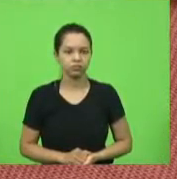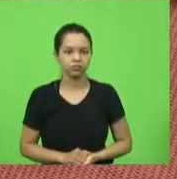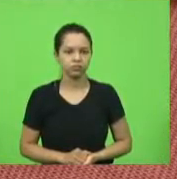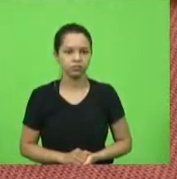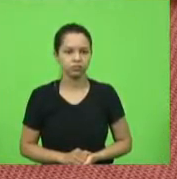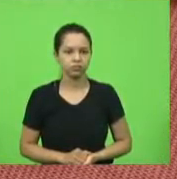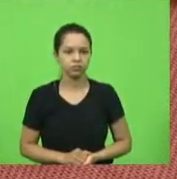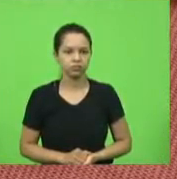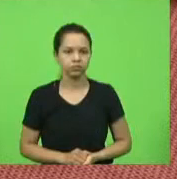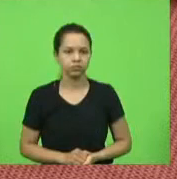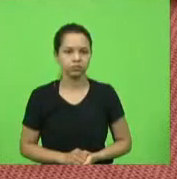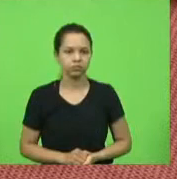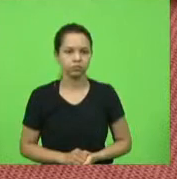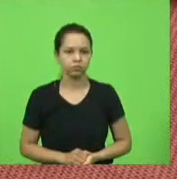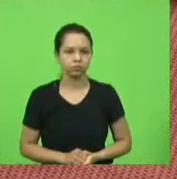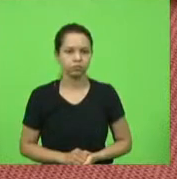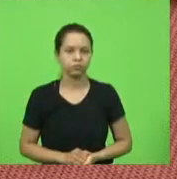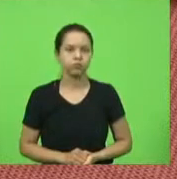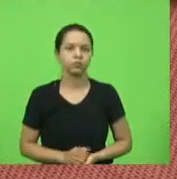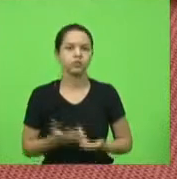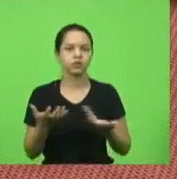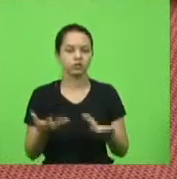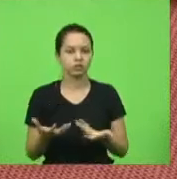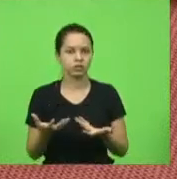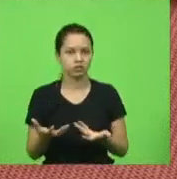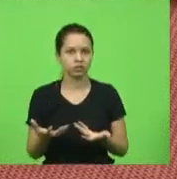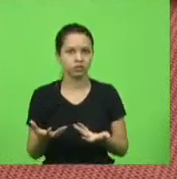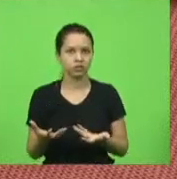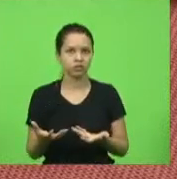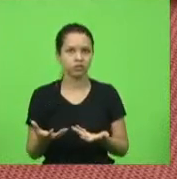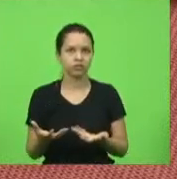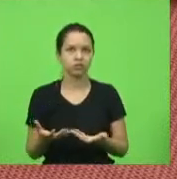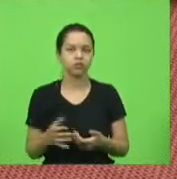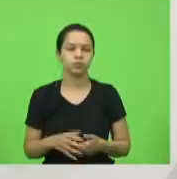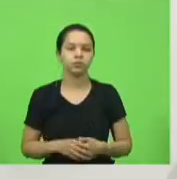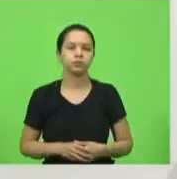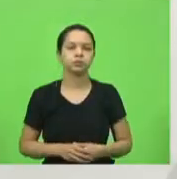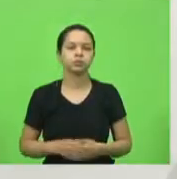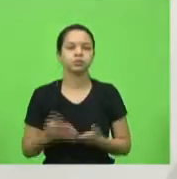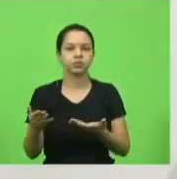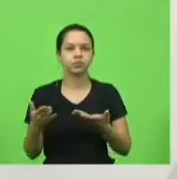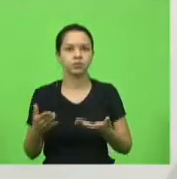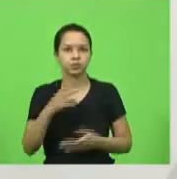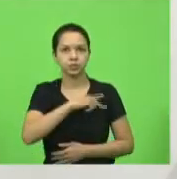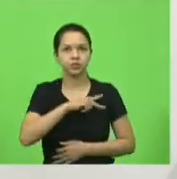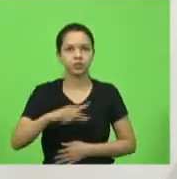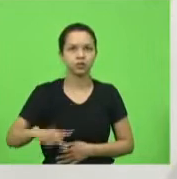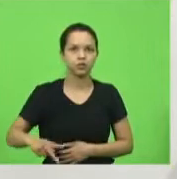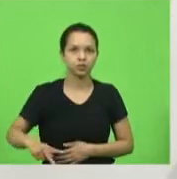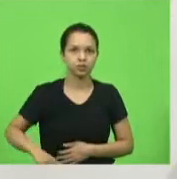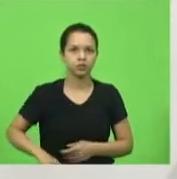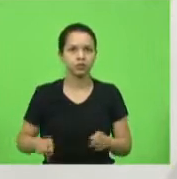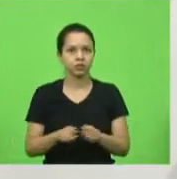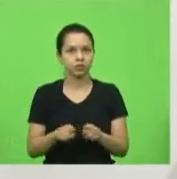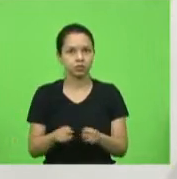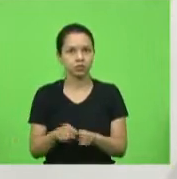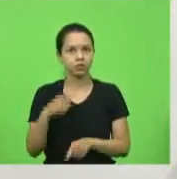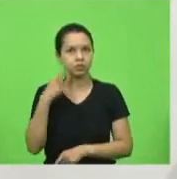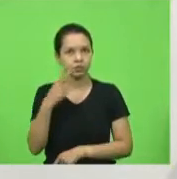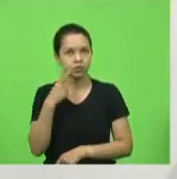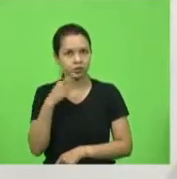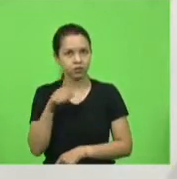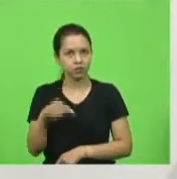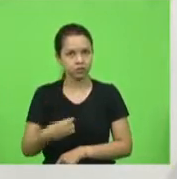Eu quero completar o presidente, junto também com os deputados que estão aqui em plenário, as